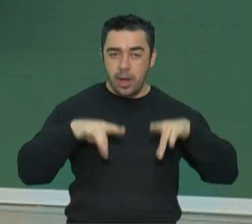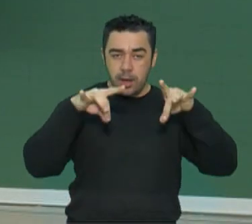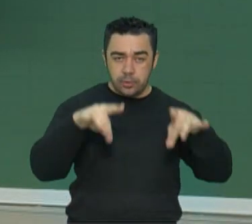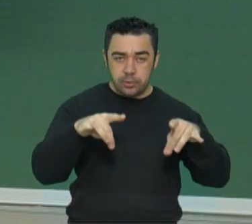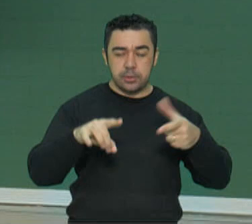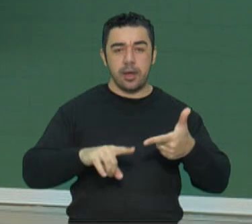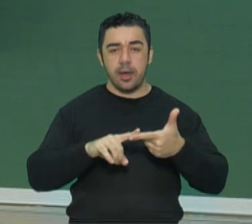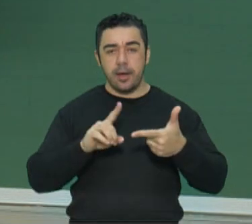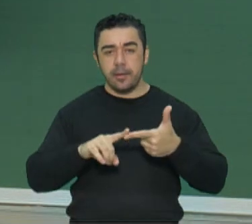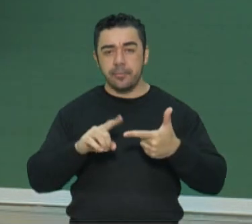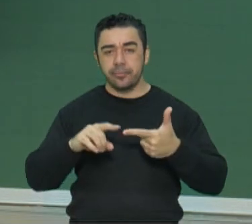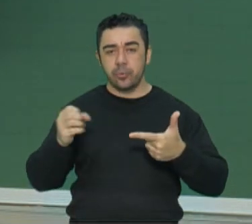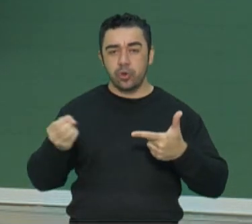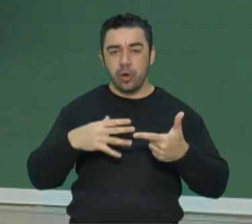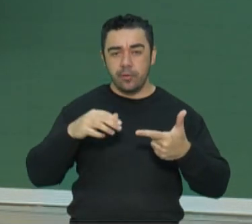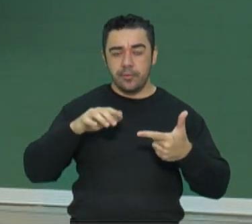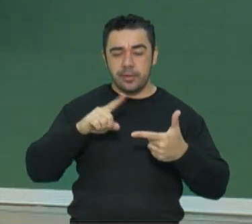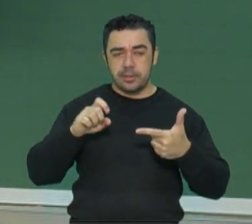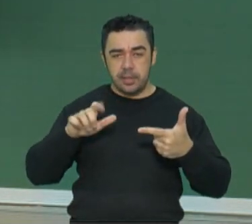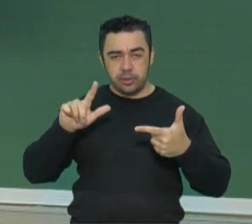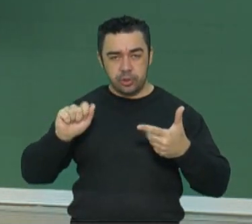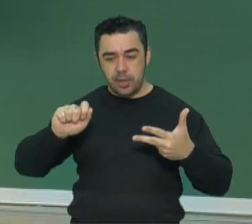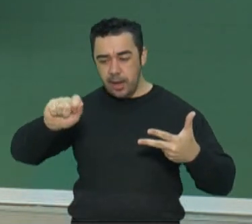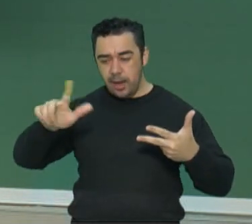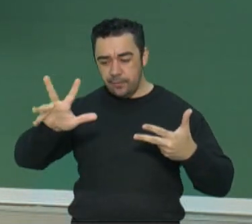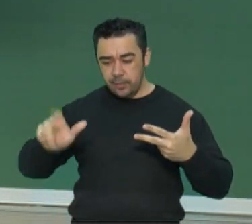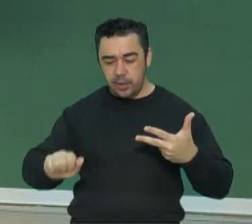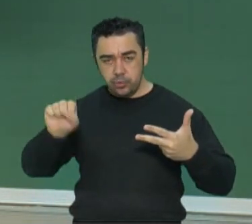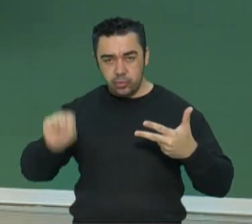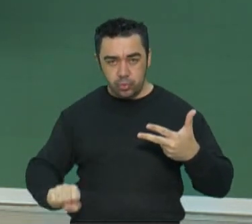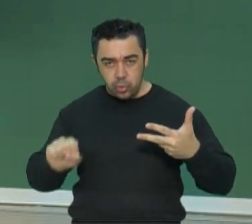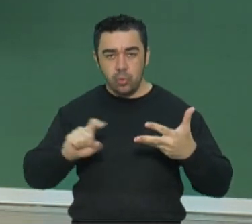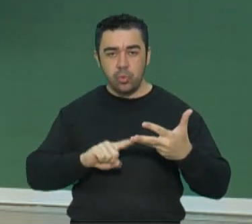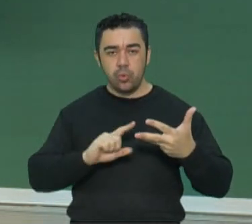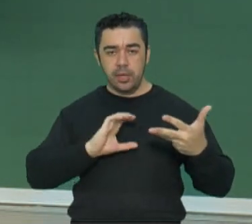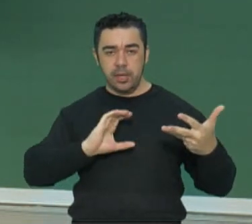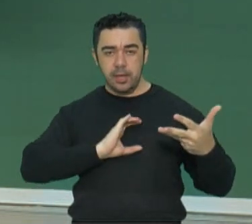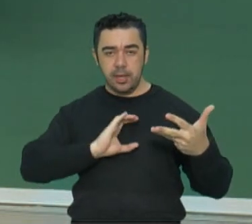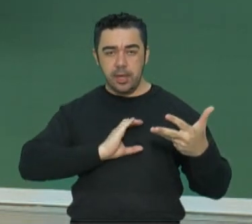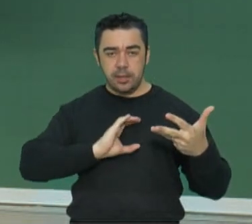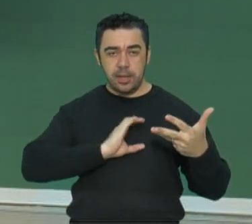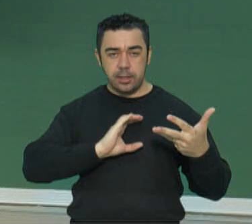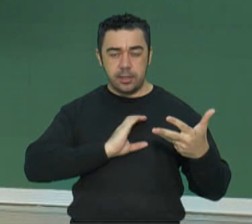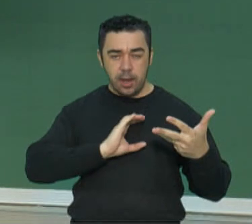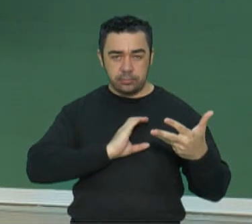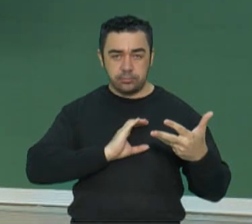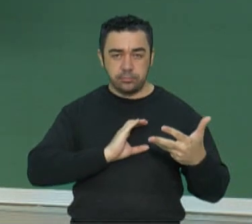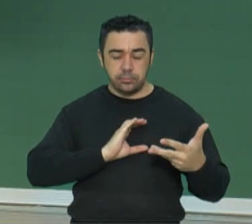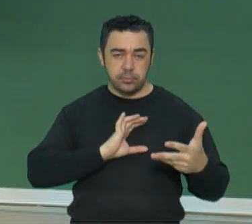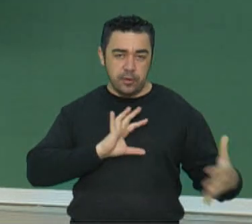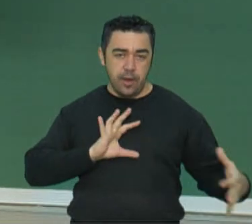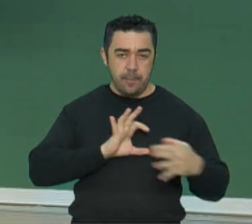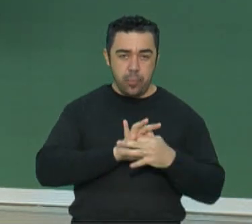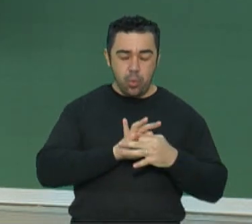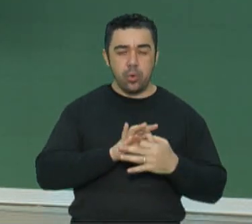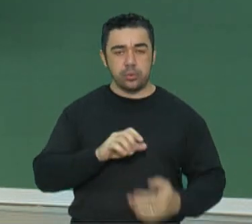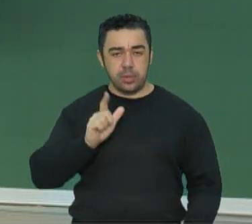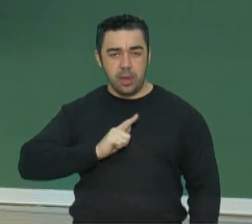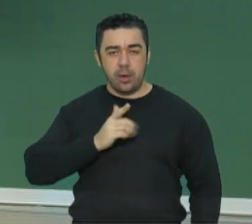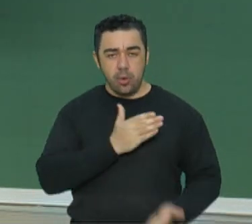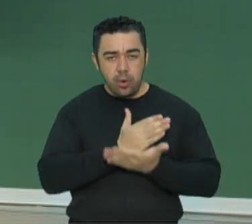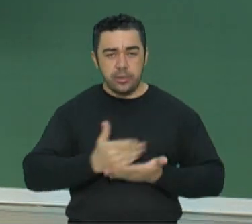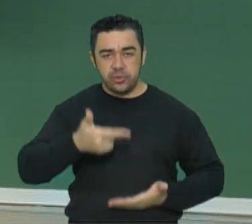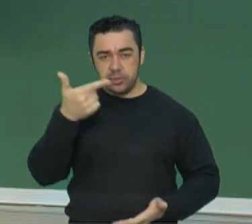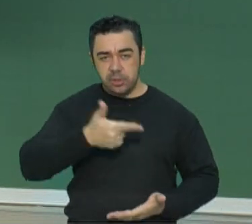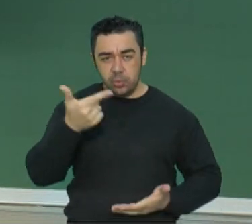Zelândia, Nepal, África do Sul e Canadá. Você tem a situação inicial, então, da Segunda